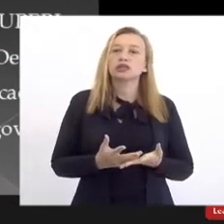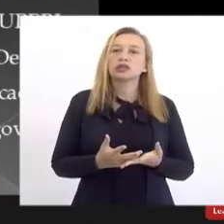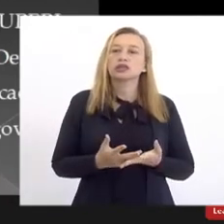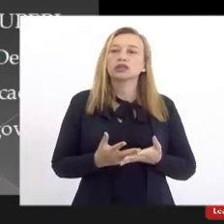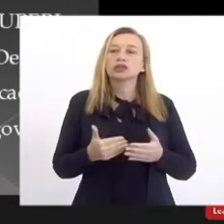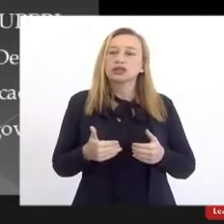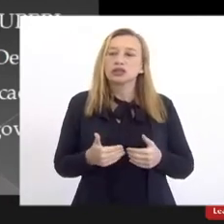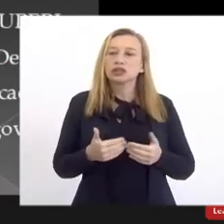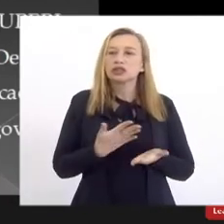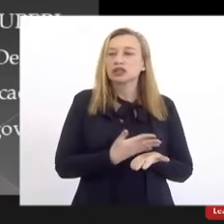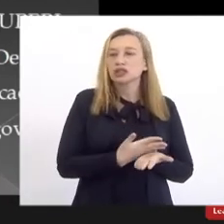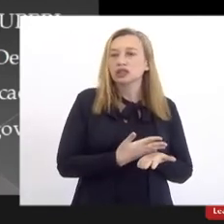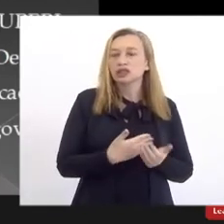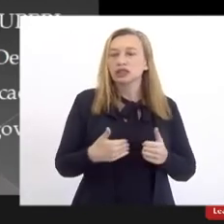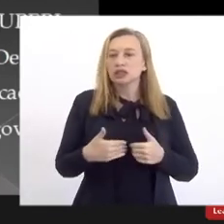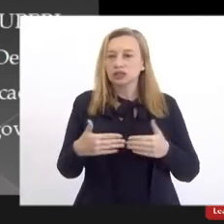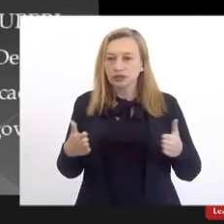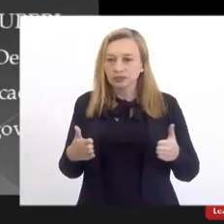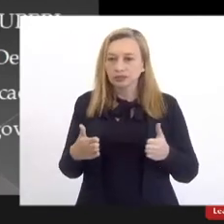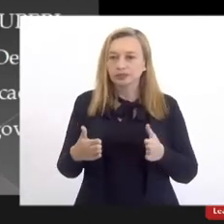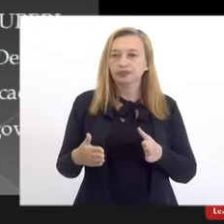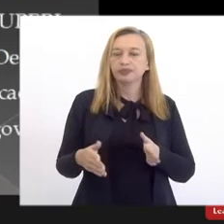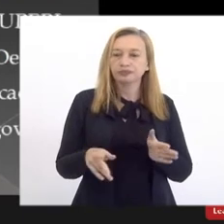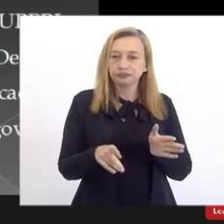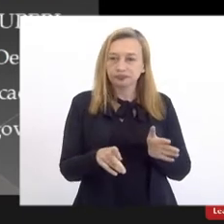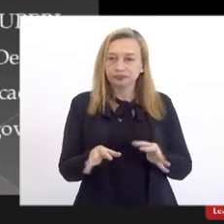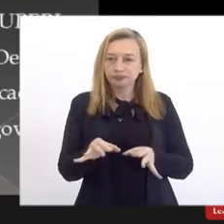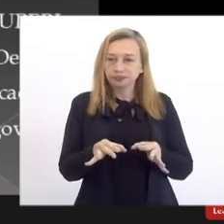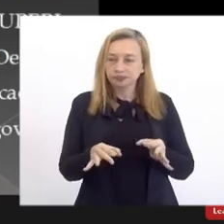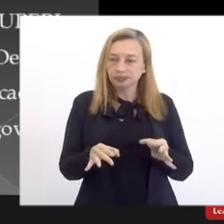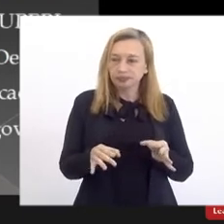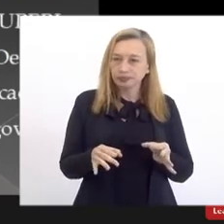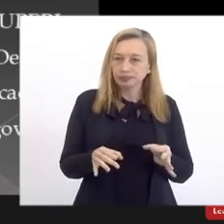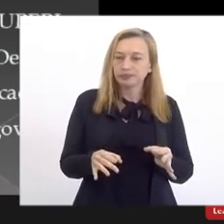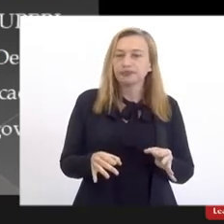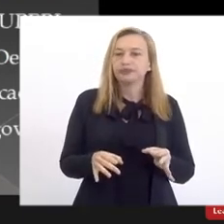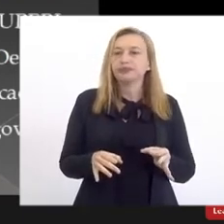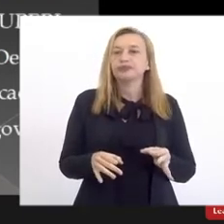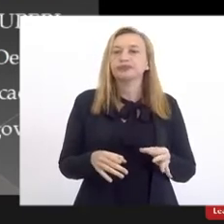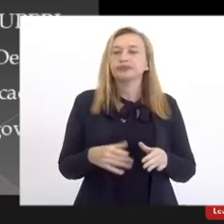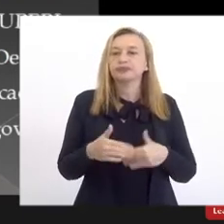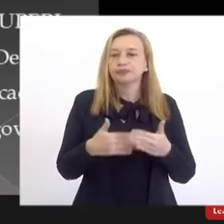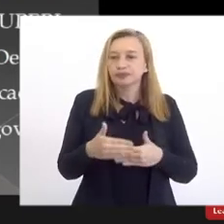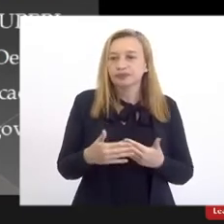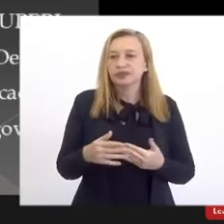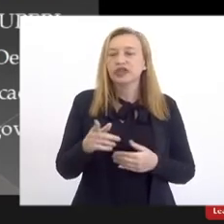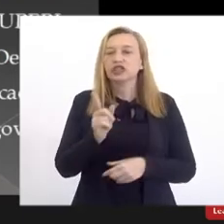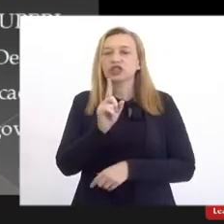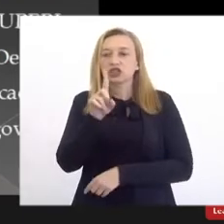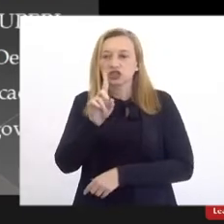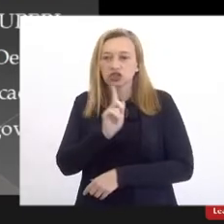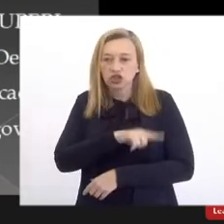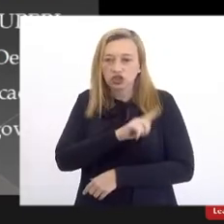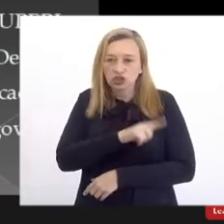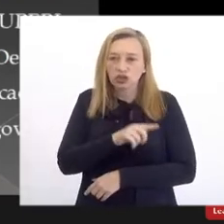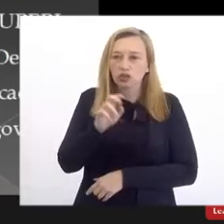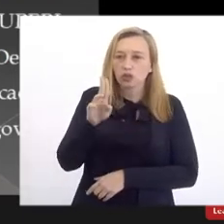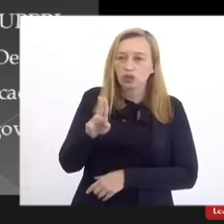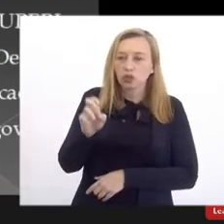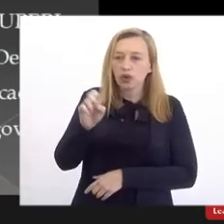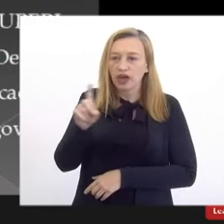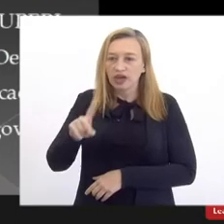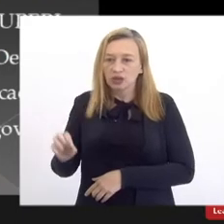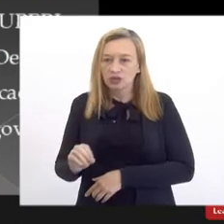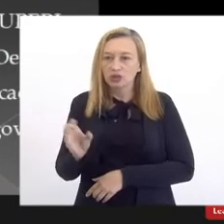abertura propriamente dita deste processo foi a gestão da UESO, a UESO, o Cinto